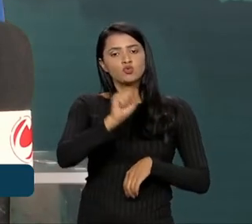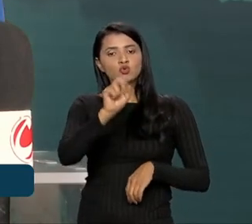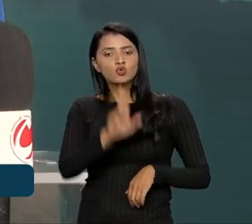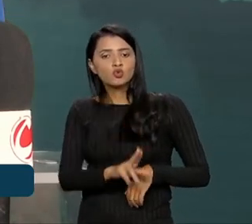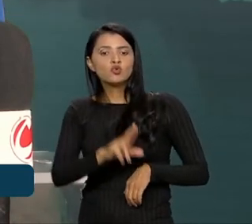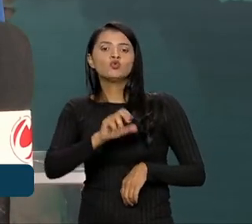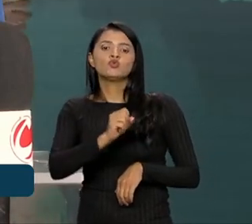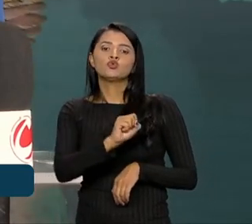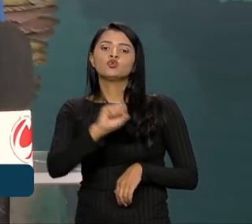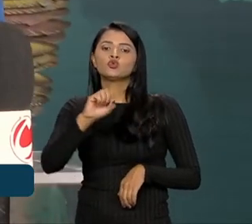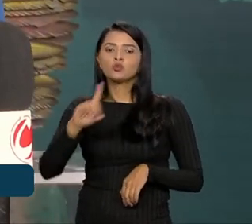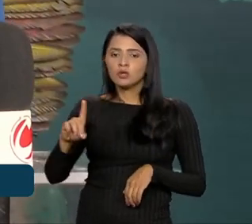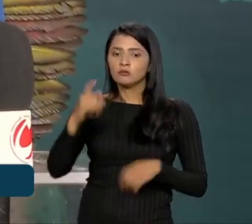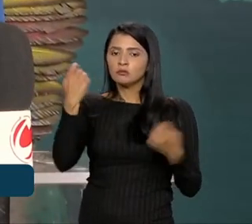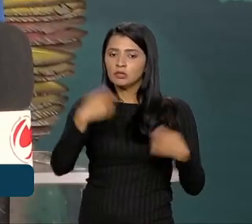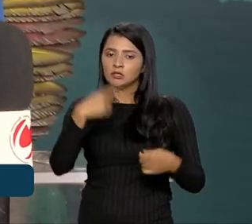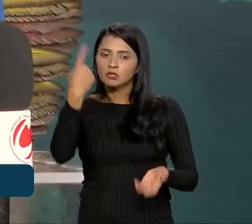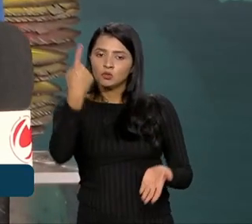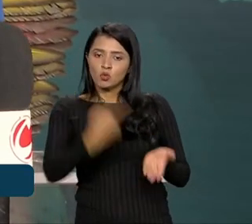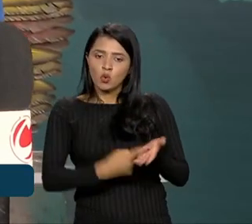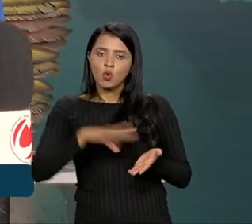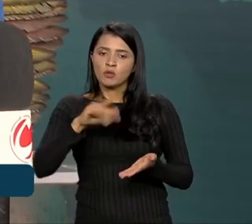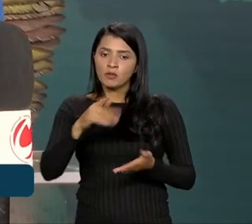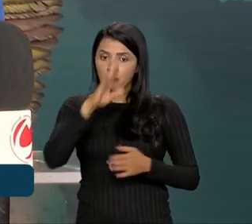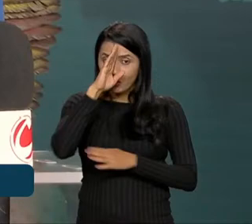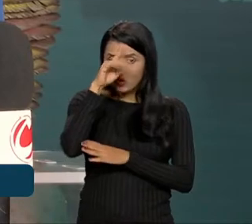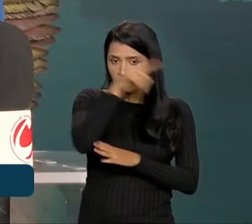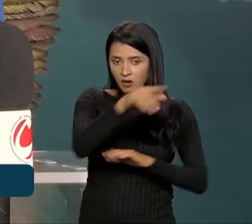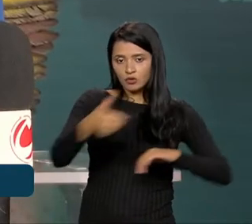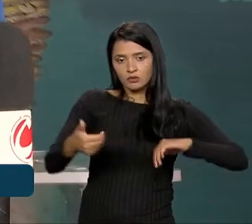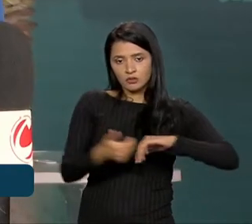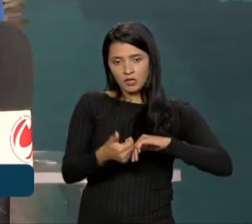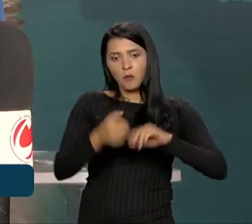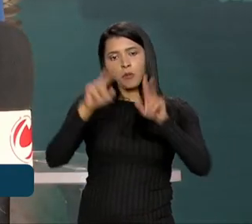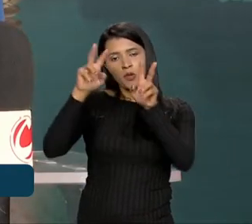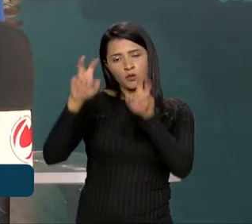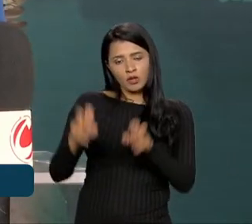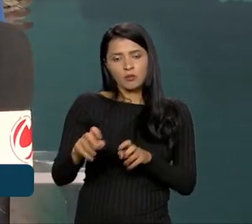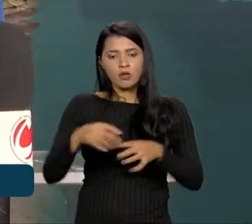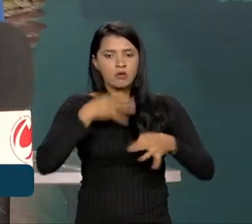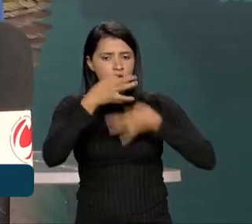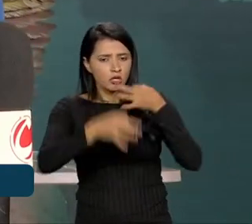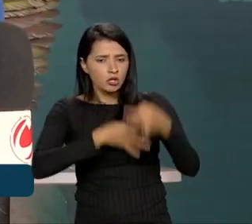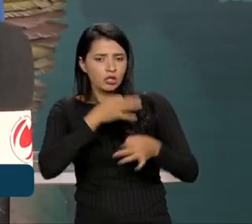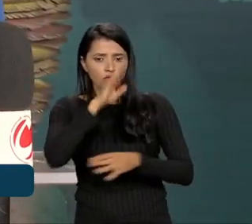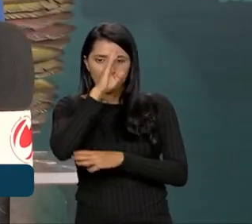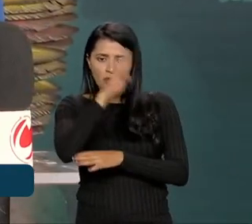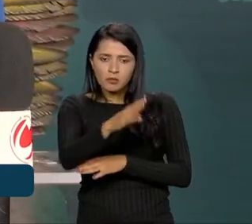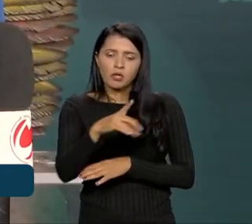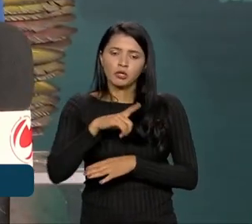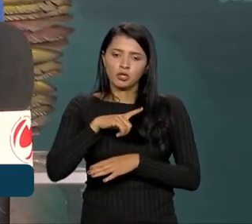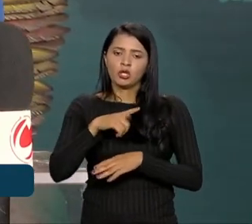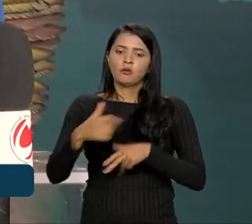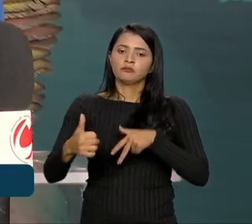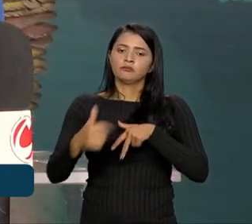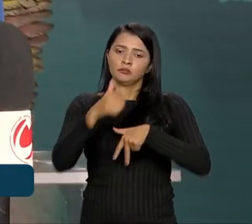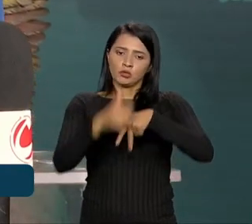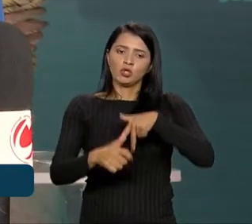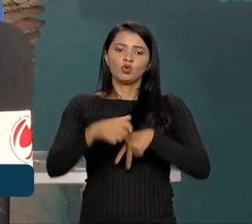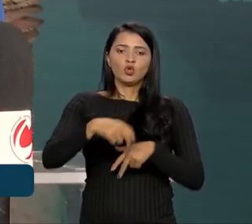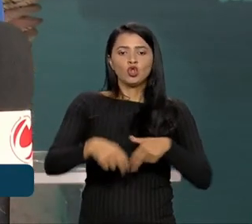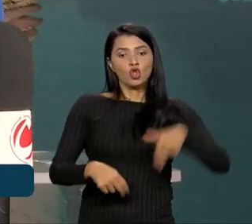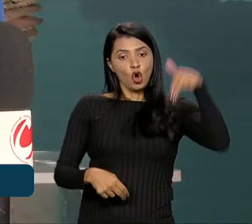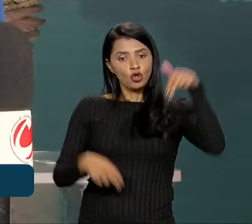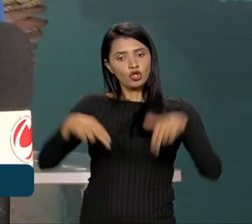formalizar um consórcio para ter prioridade no Congresso Nacional pelas pautas. E criticando indiretamente o protagonismo dos estados do norte